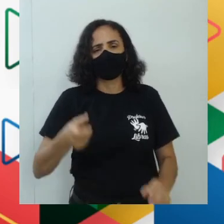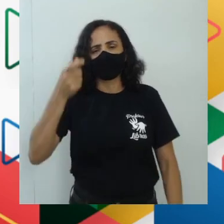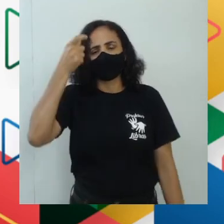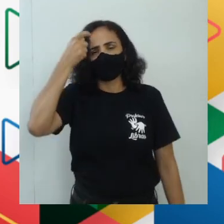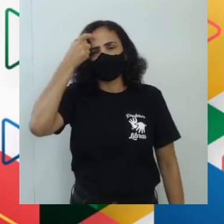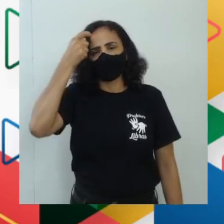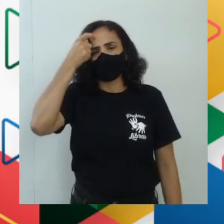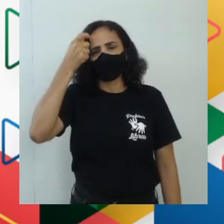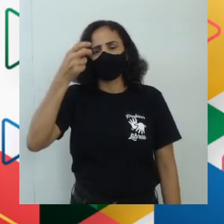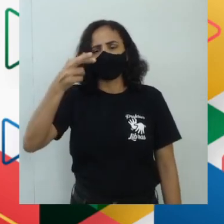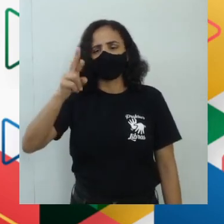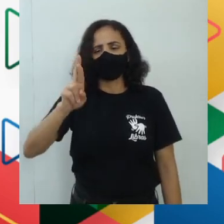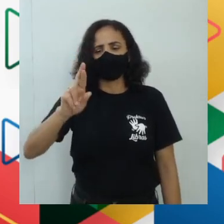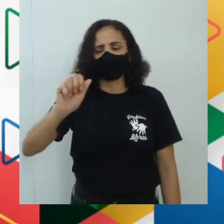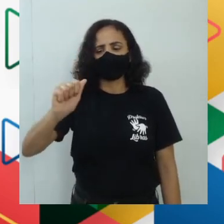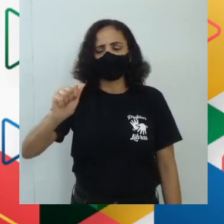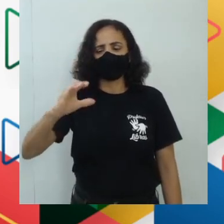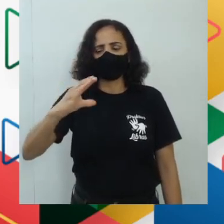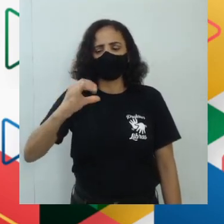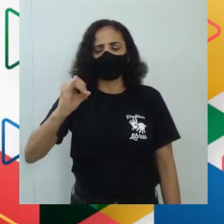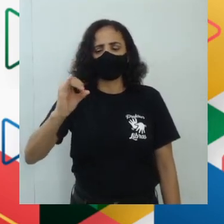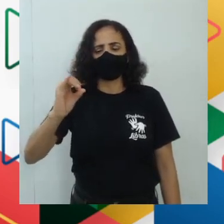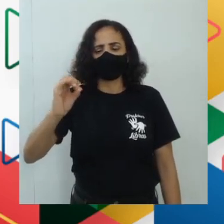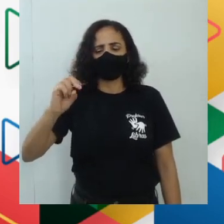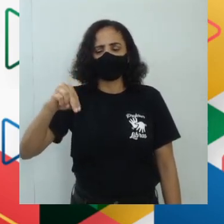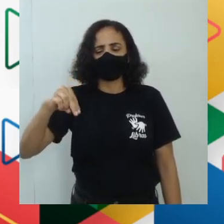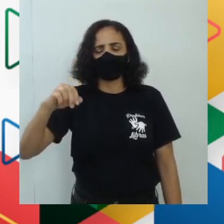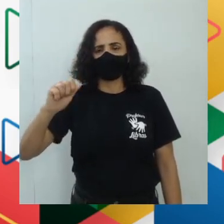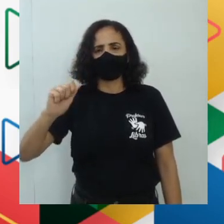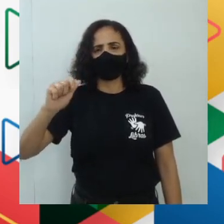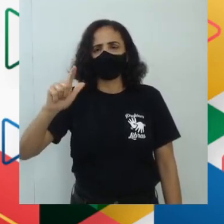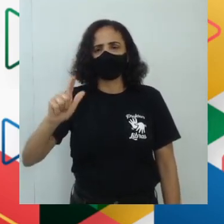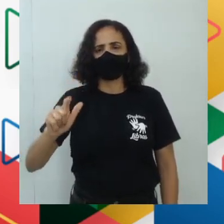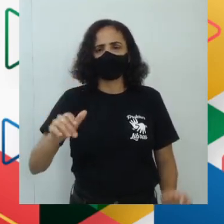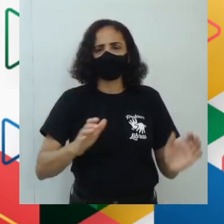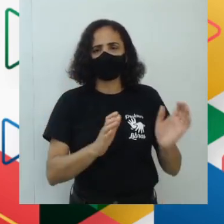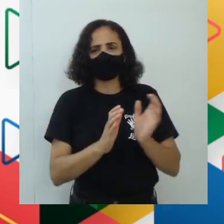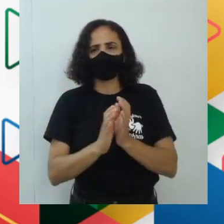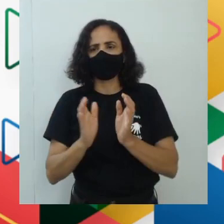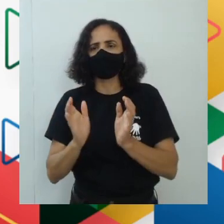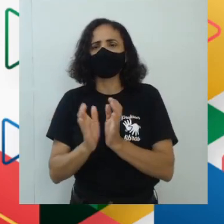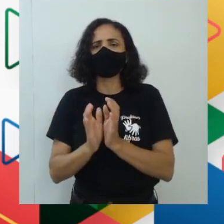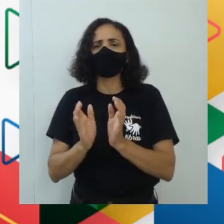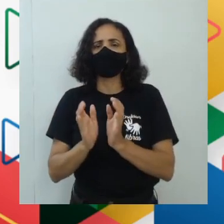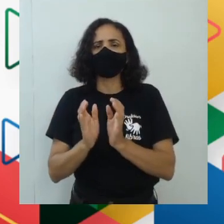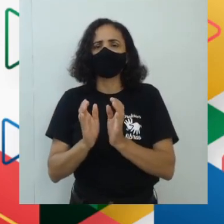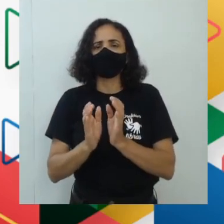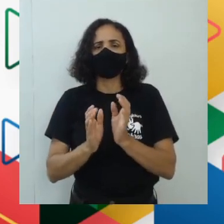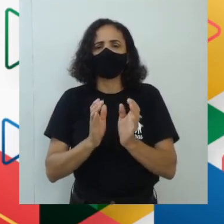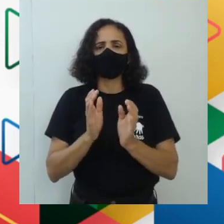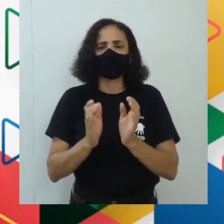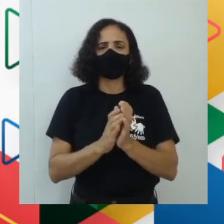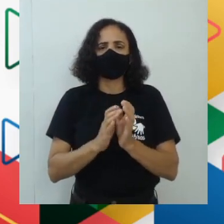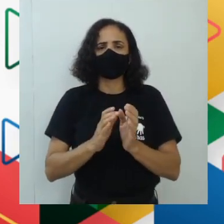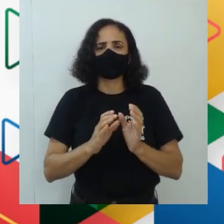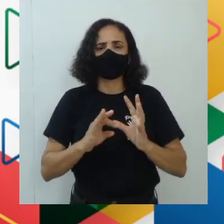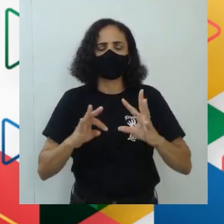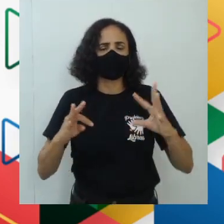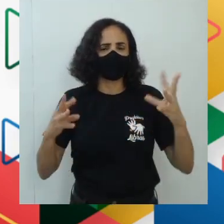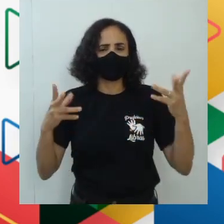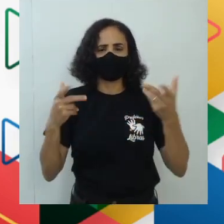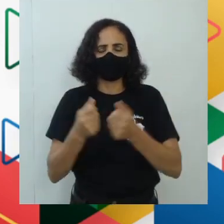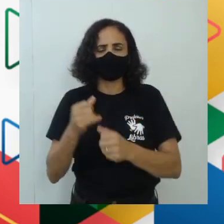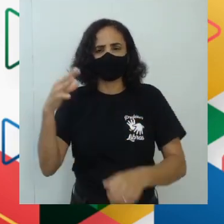racionalidade o racional que consiste no conjunto de enunciados que são sustentados